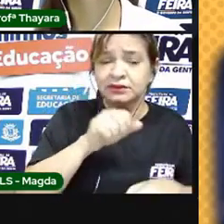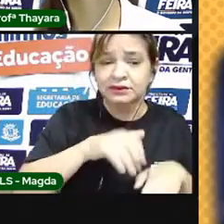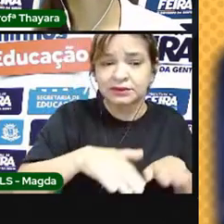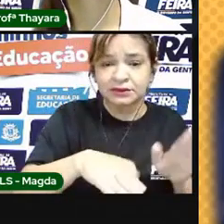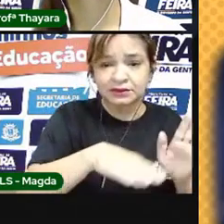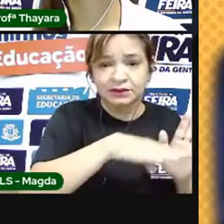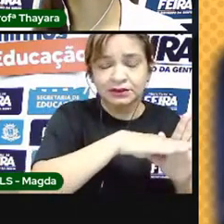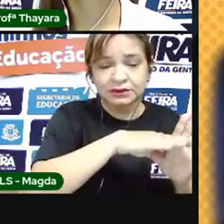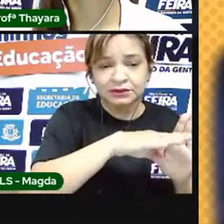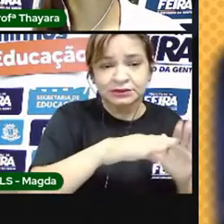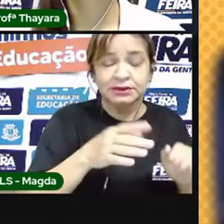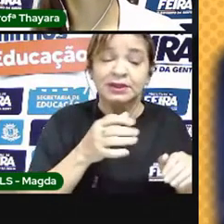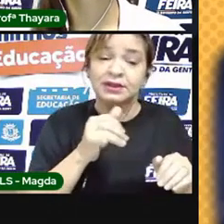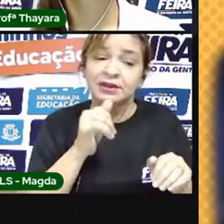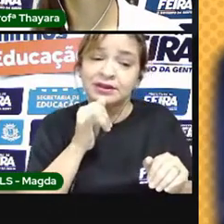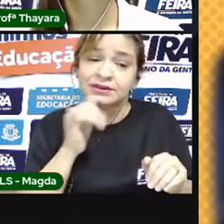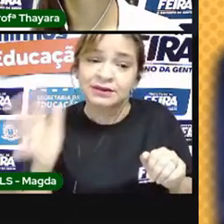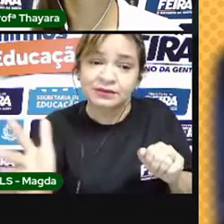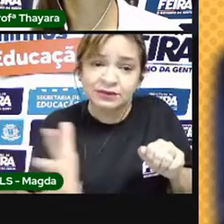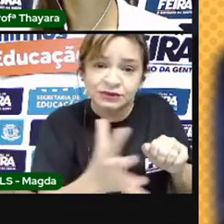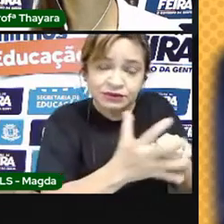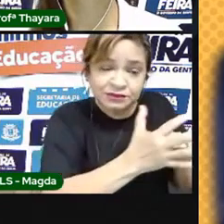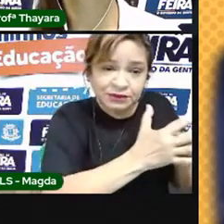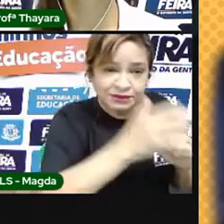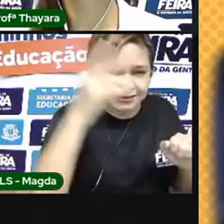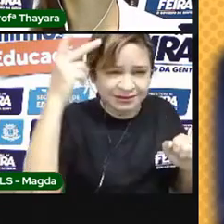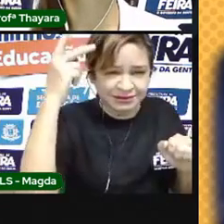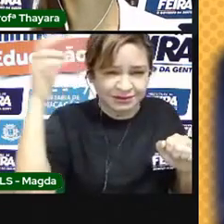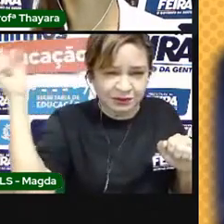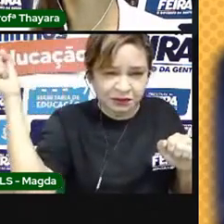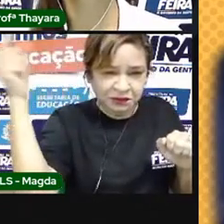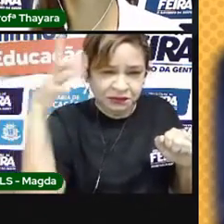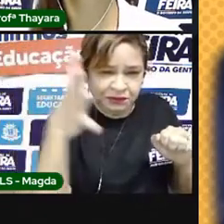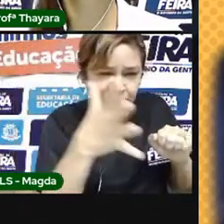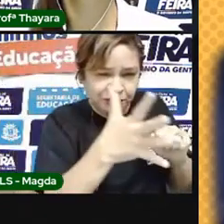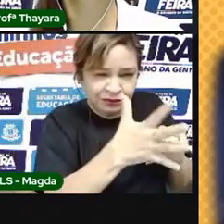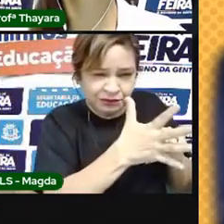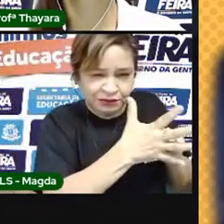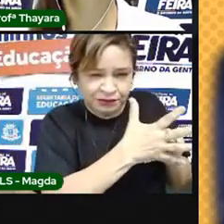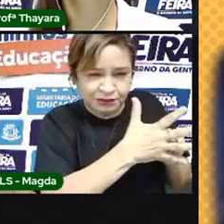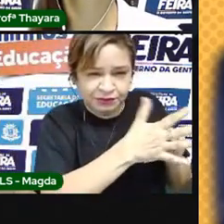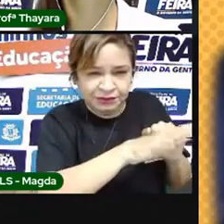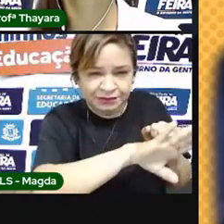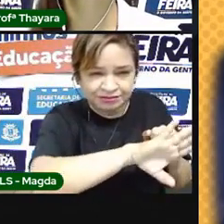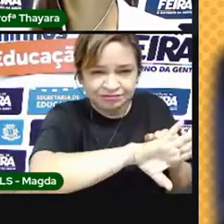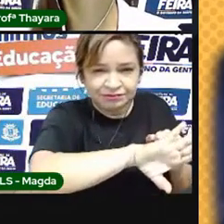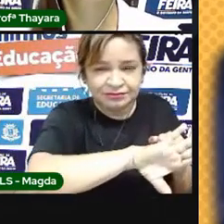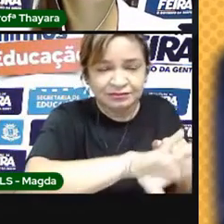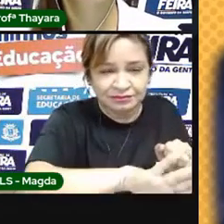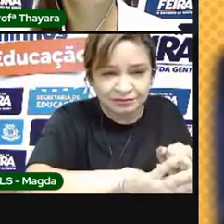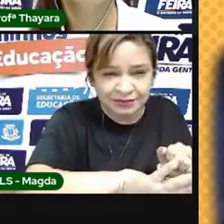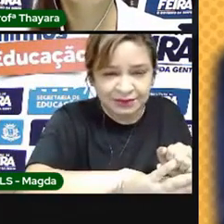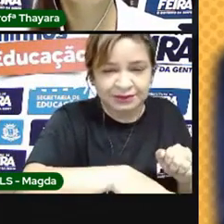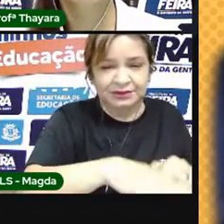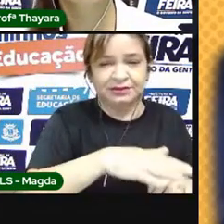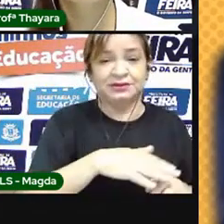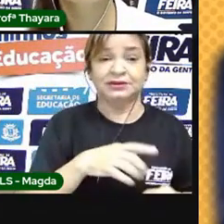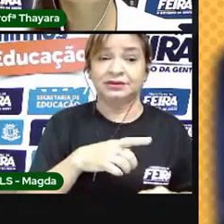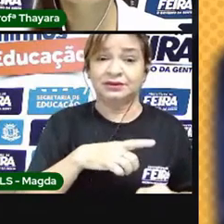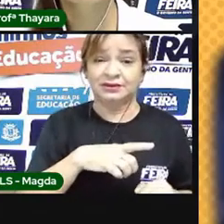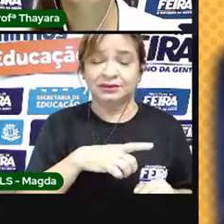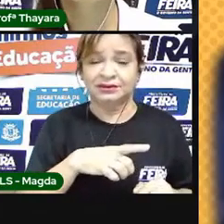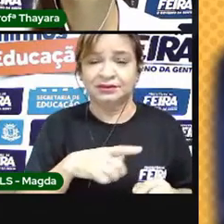protege a Terra dos raios ultravioleta, chamada camada de ozônio. Temos então